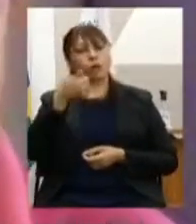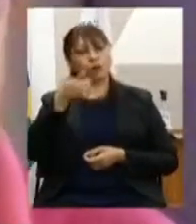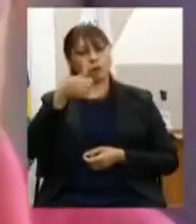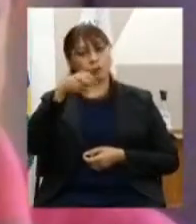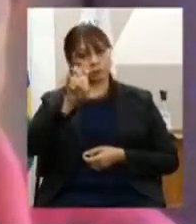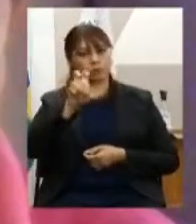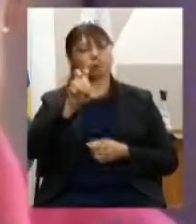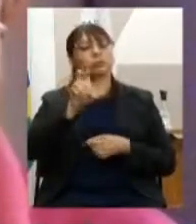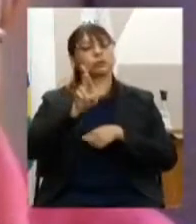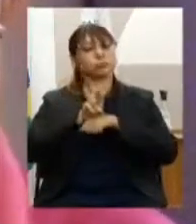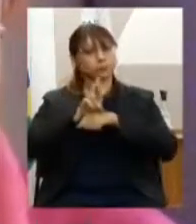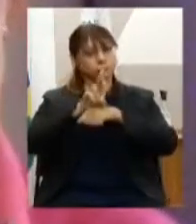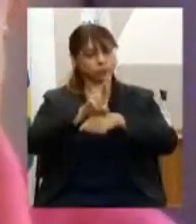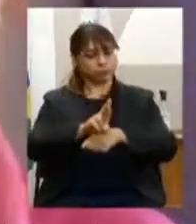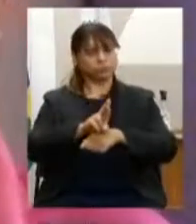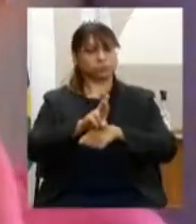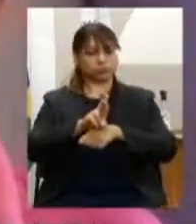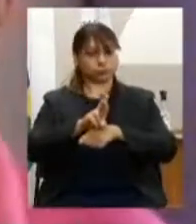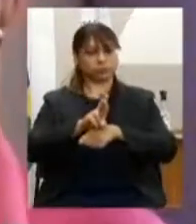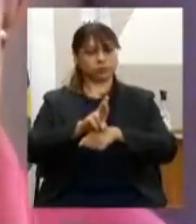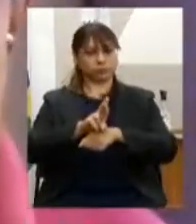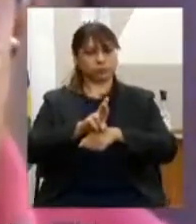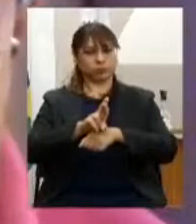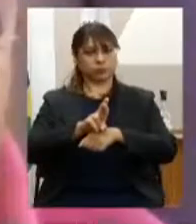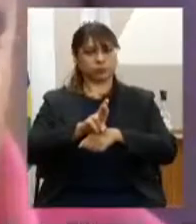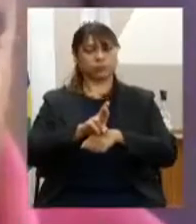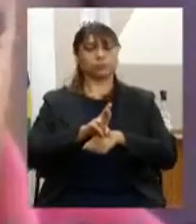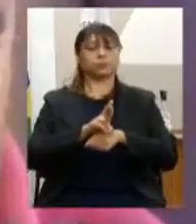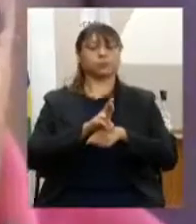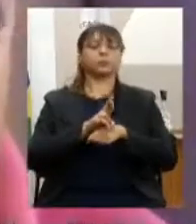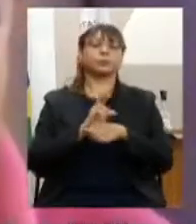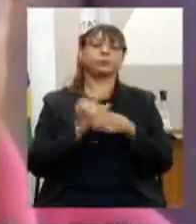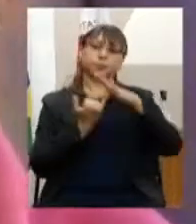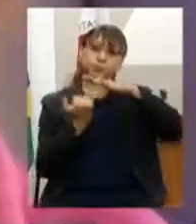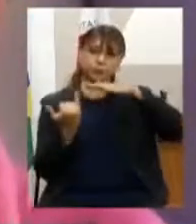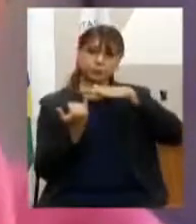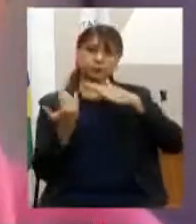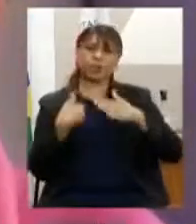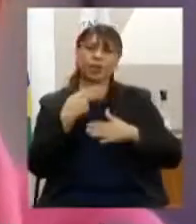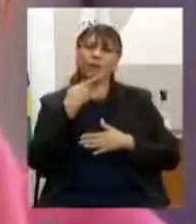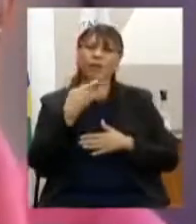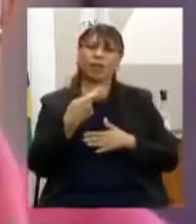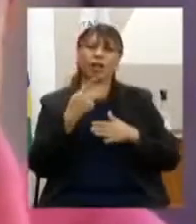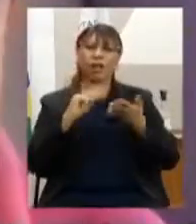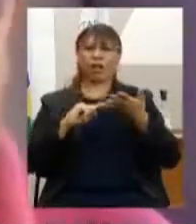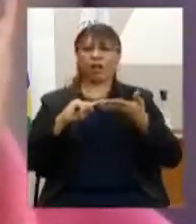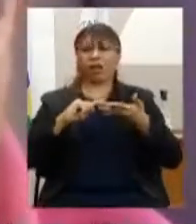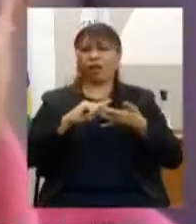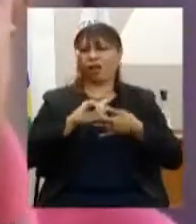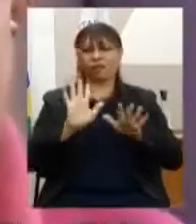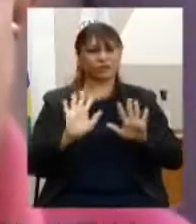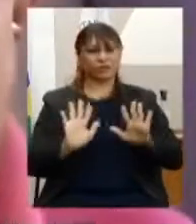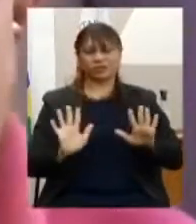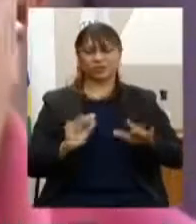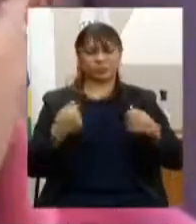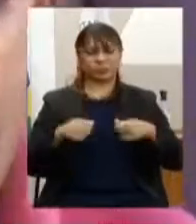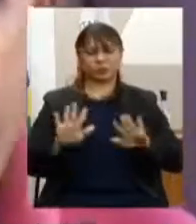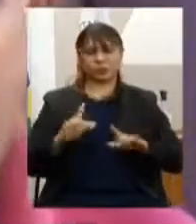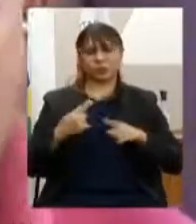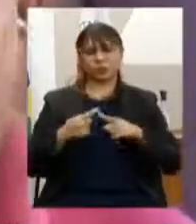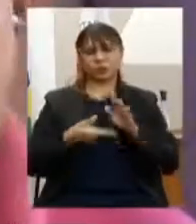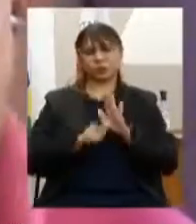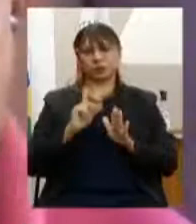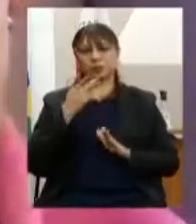representaram as seguintes entidades. Eu não vou citar as entidades, deputado, porque o senhor já